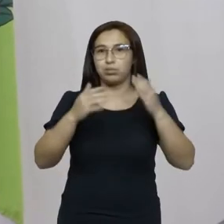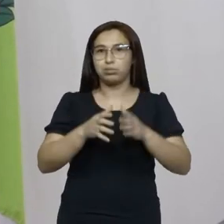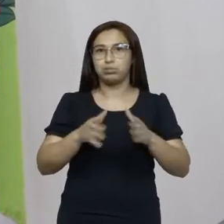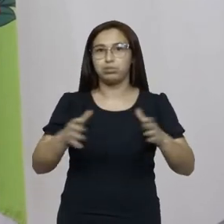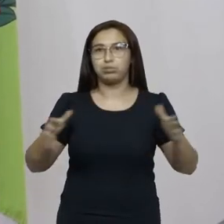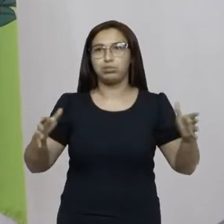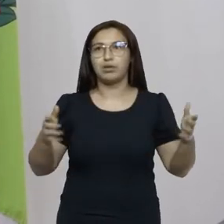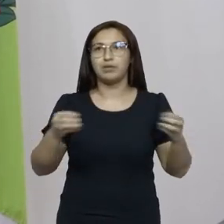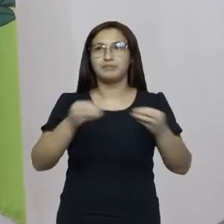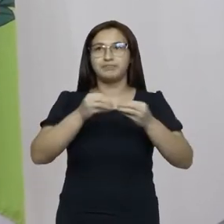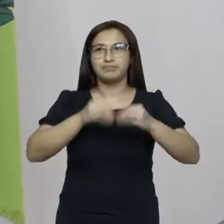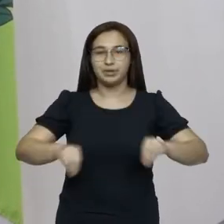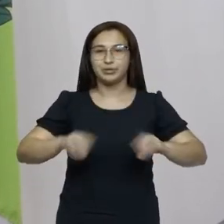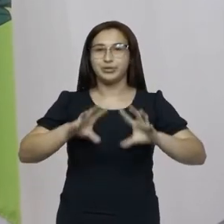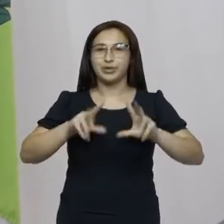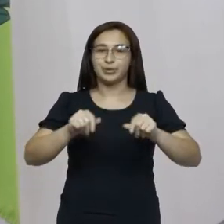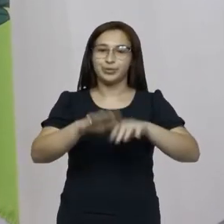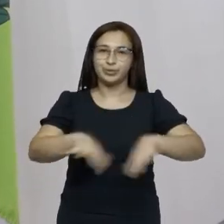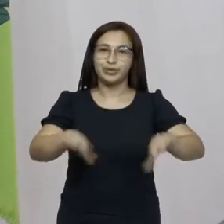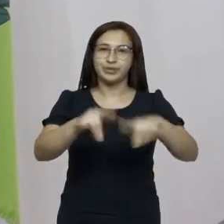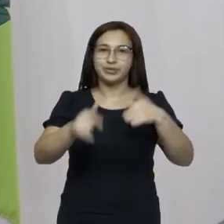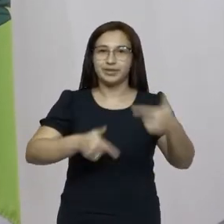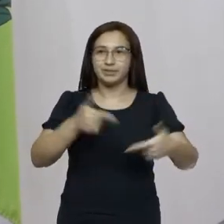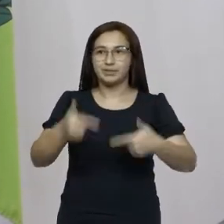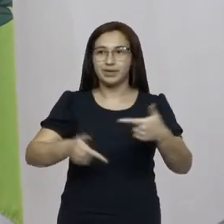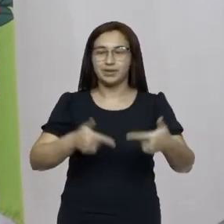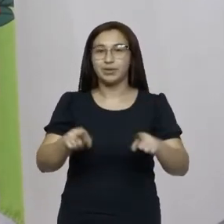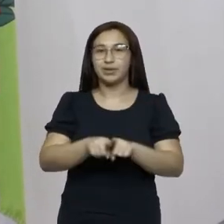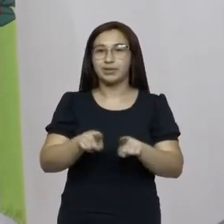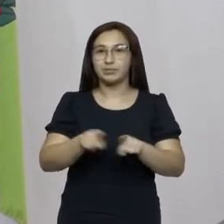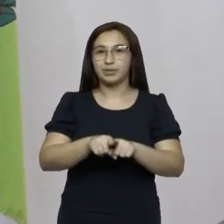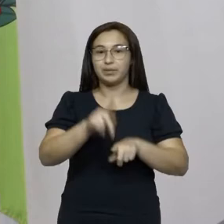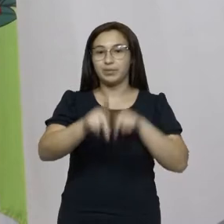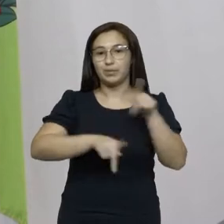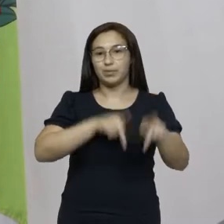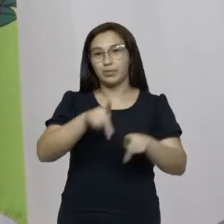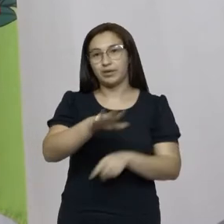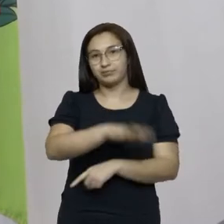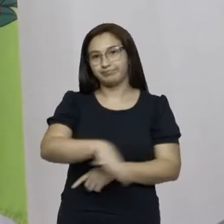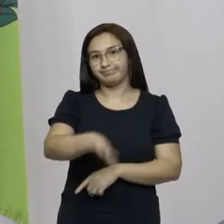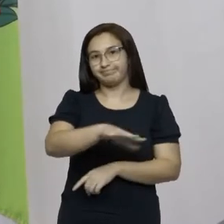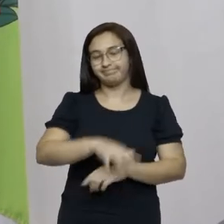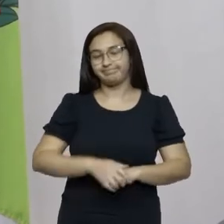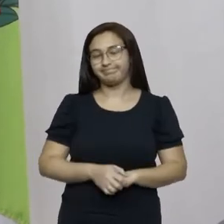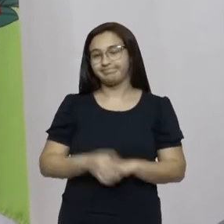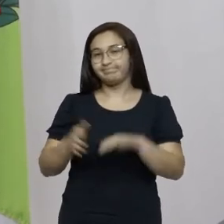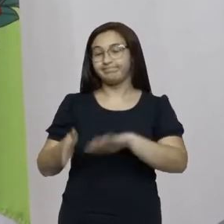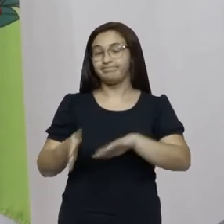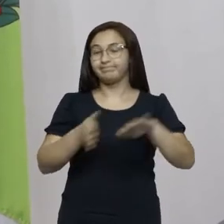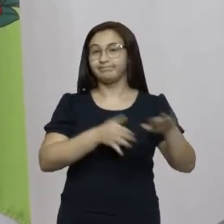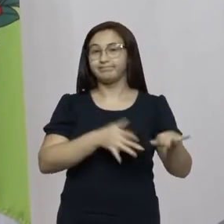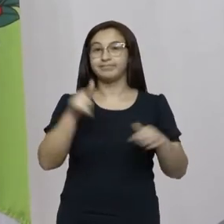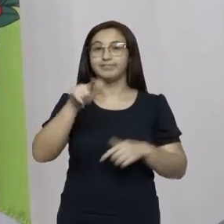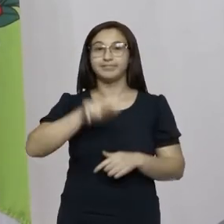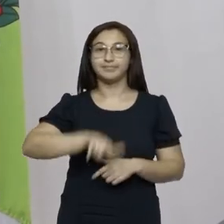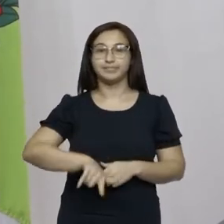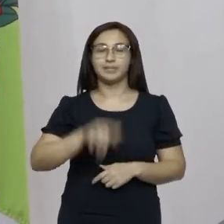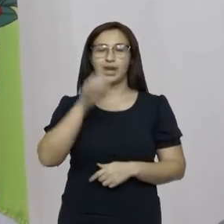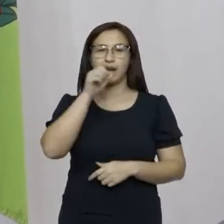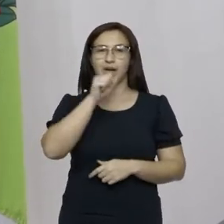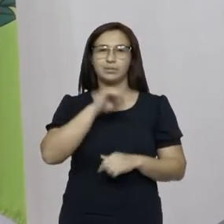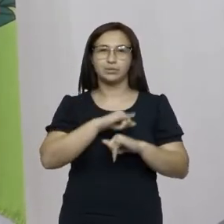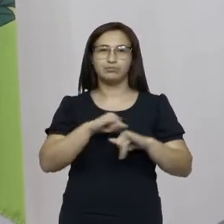atingido o bolso de todos os trabalhadores e a população de maneira geral a senhor presidente eu quero ainda nesse breve espaço